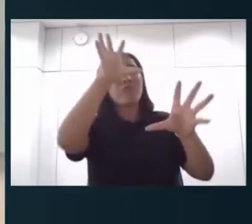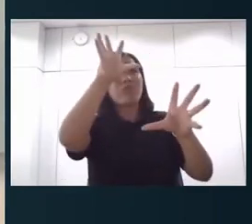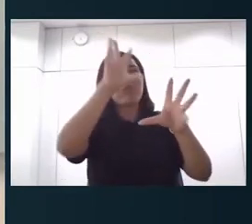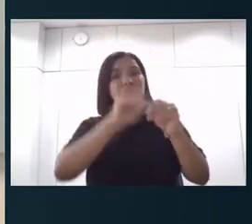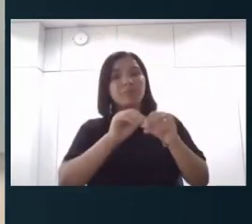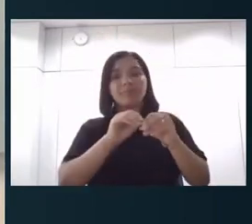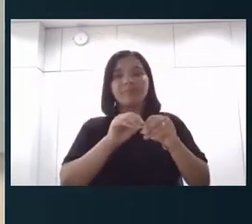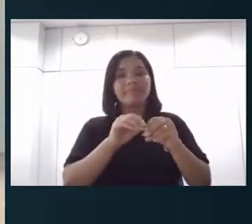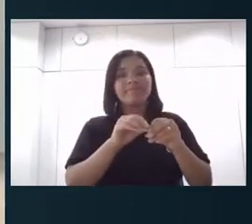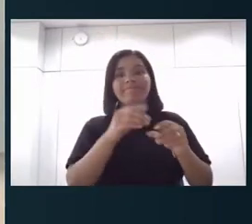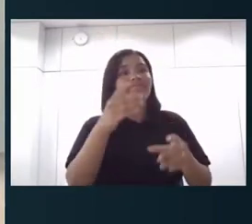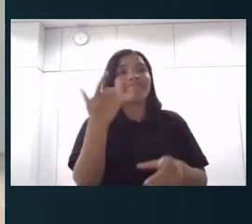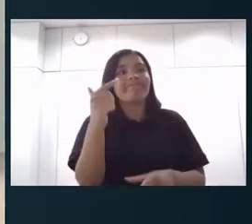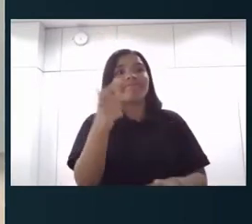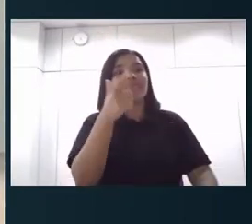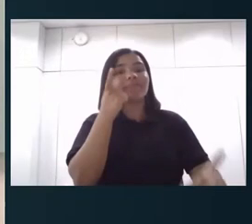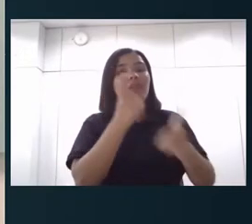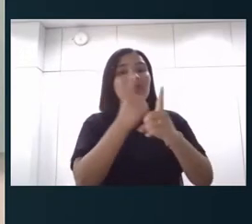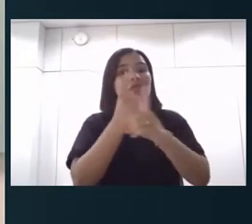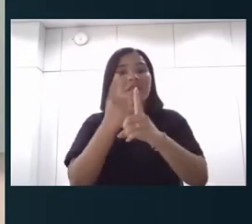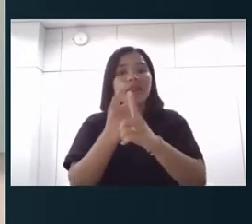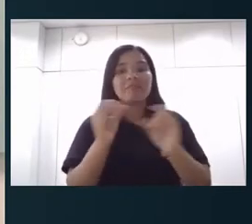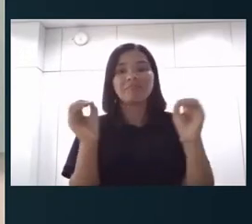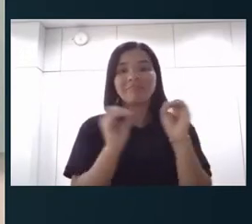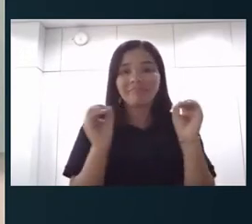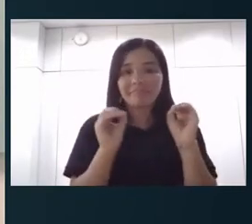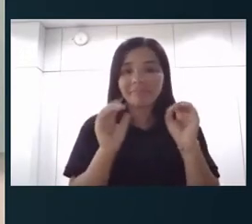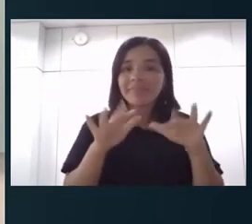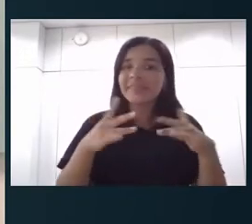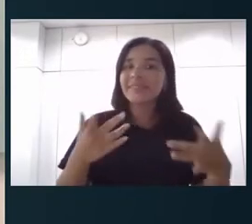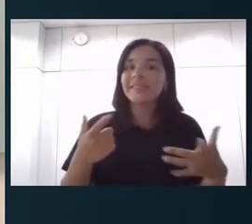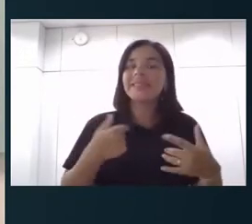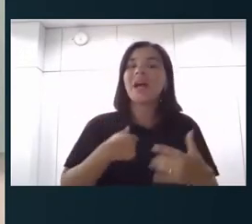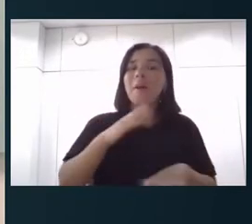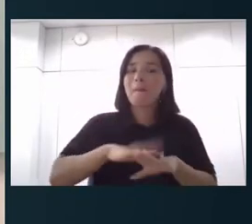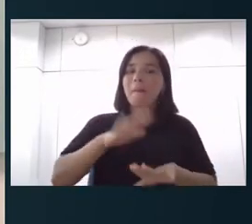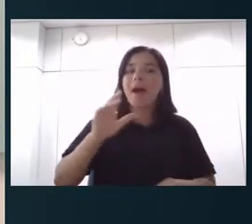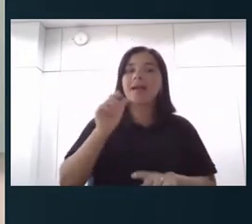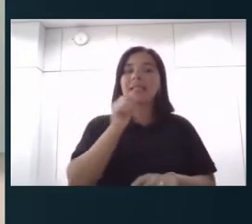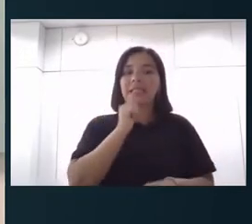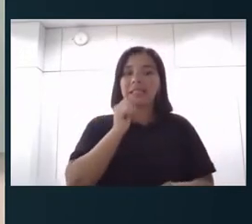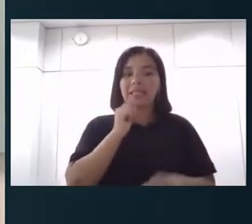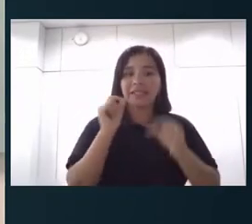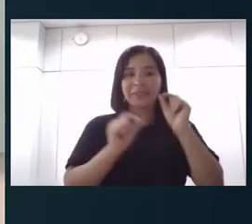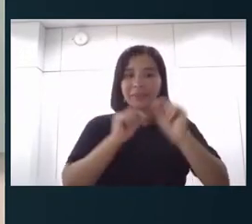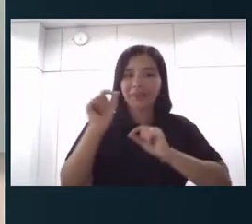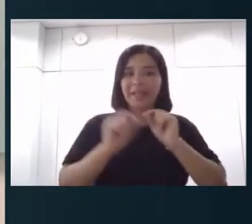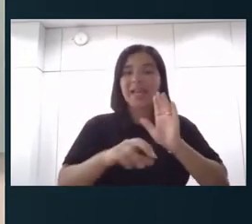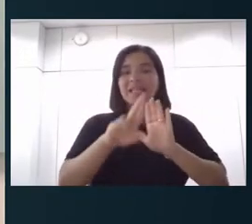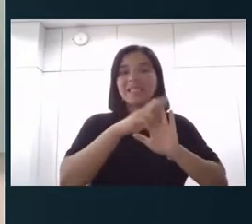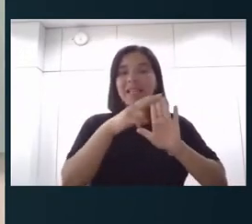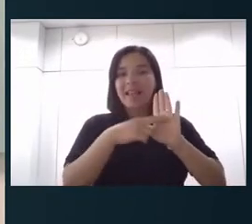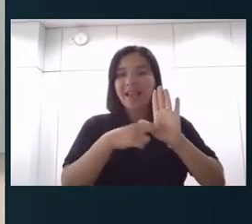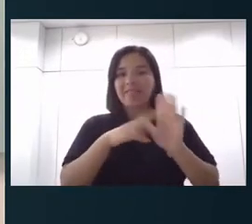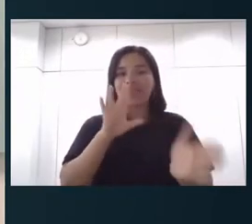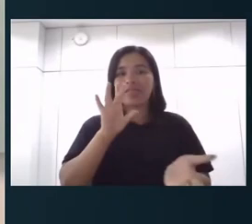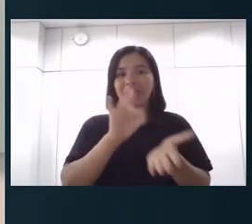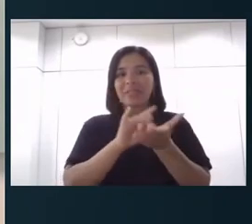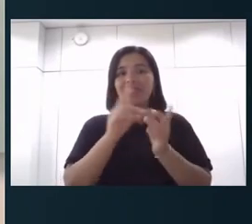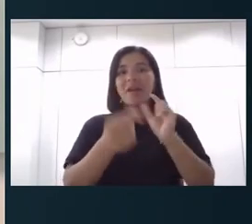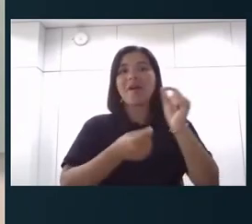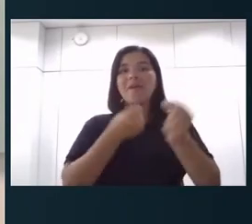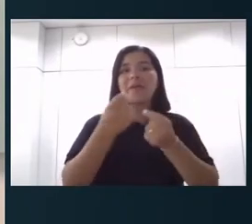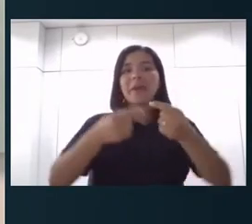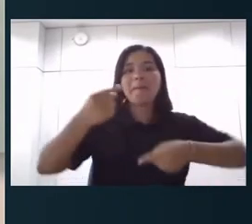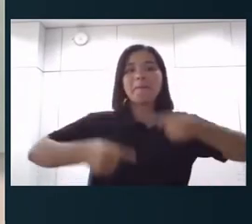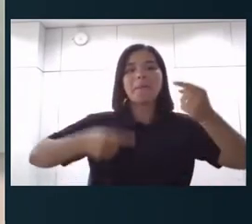que parte, a ideia do Observatório de Pessoal, e mais ainda, desse relatório específico que a gente vai apresentar aqui hoje, é uma política